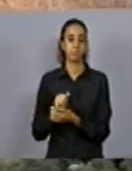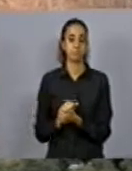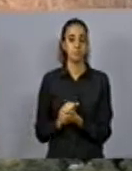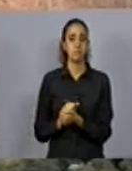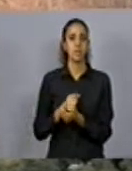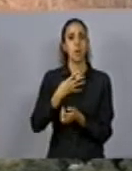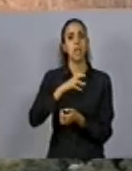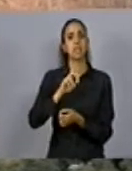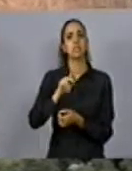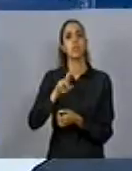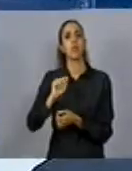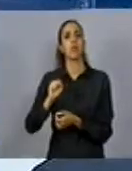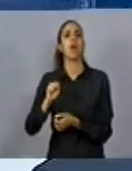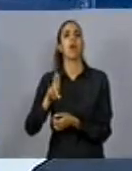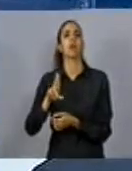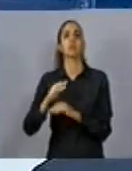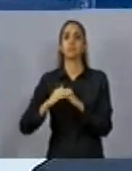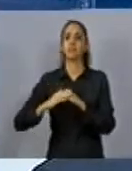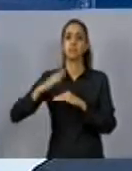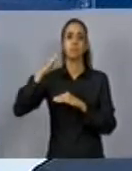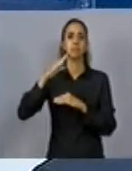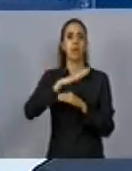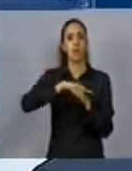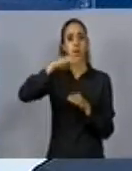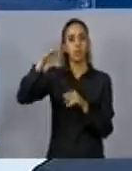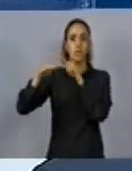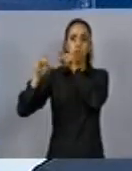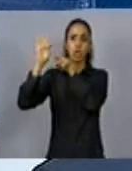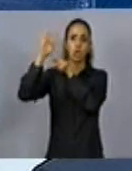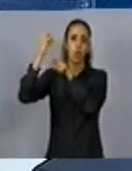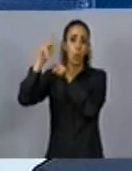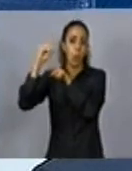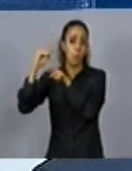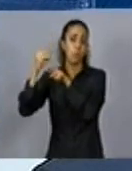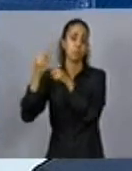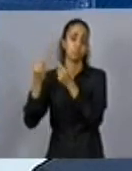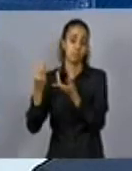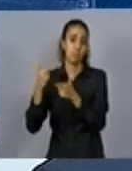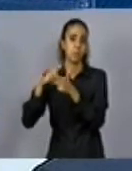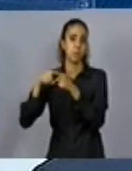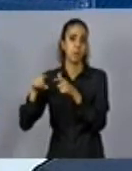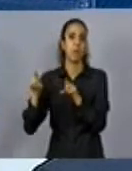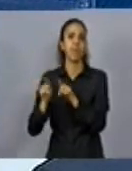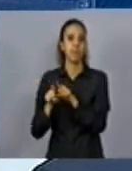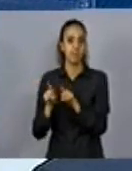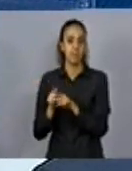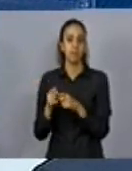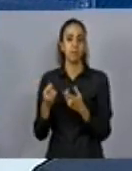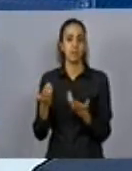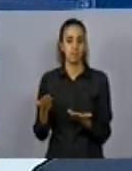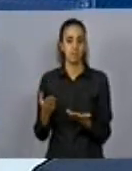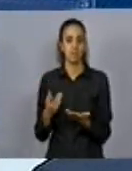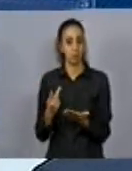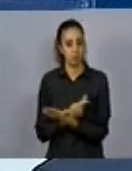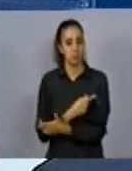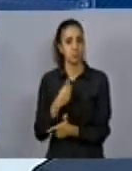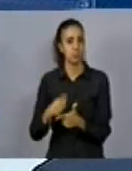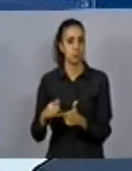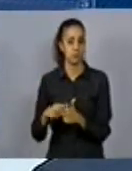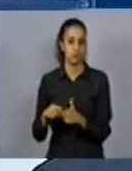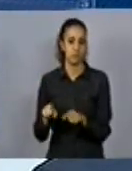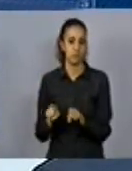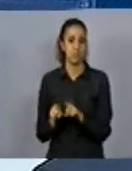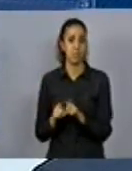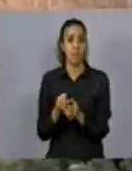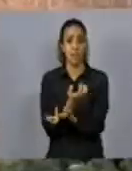45 graus, topos de morro e situações, então, em que vai haver um desnudamento e uma retorremoção total